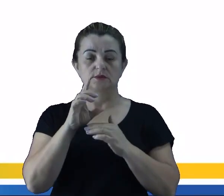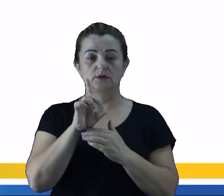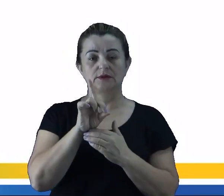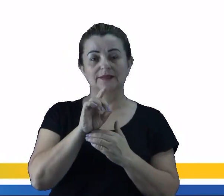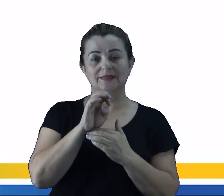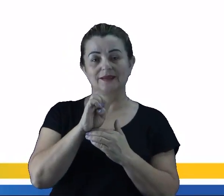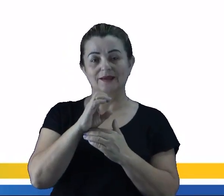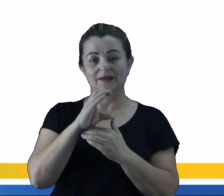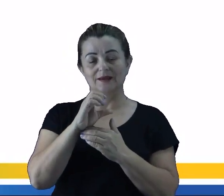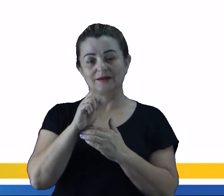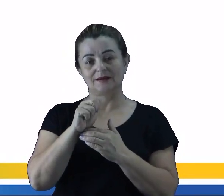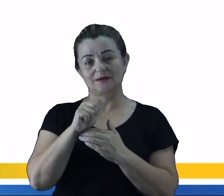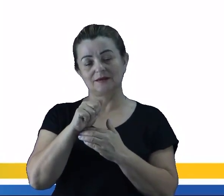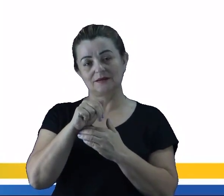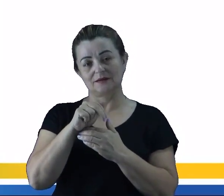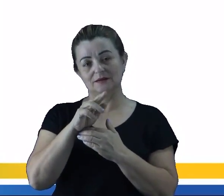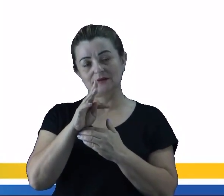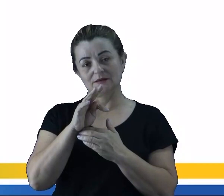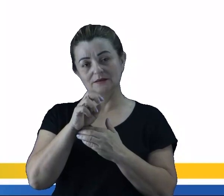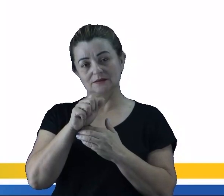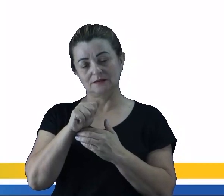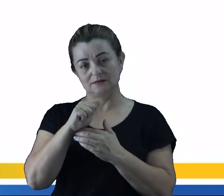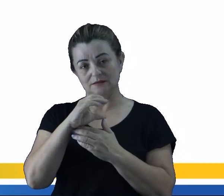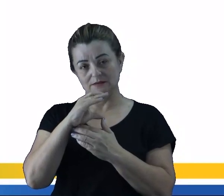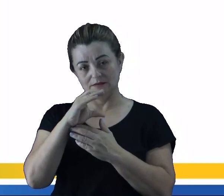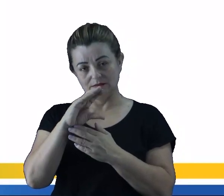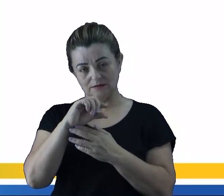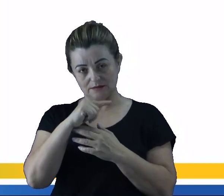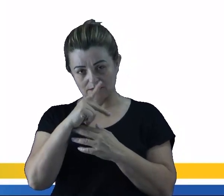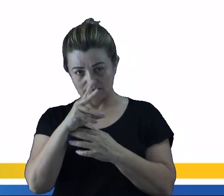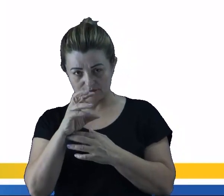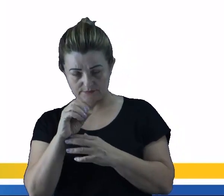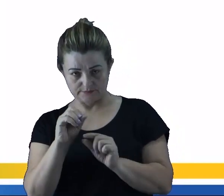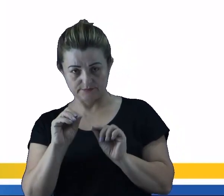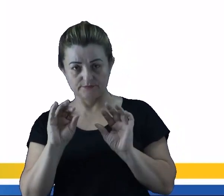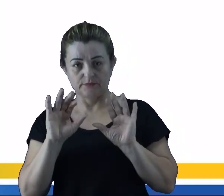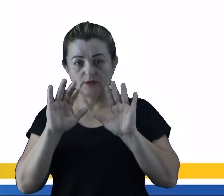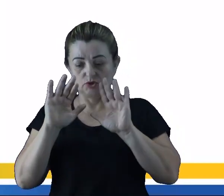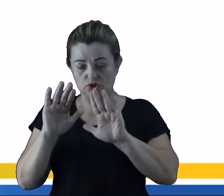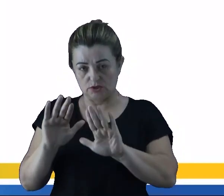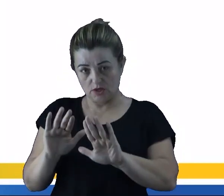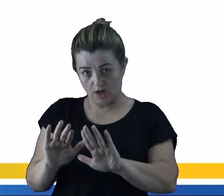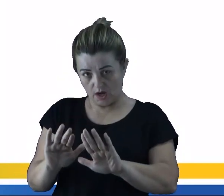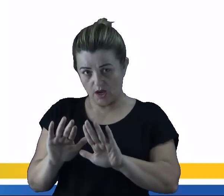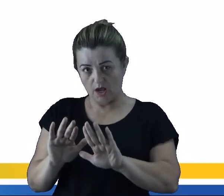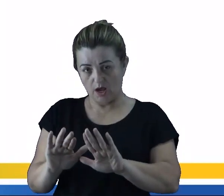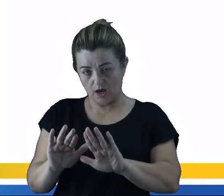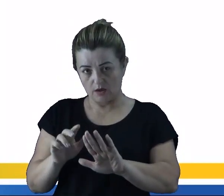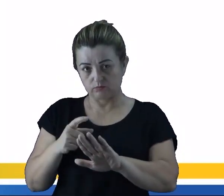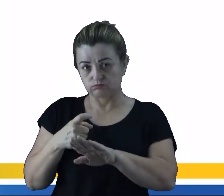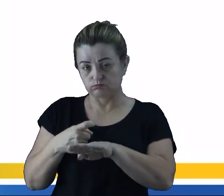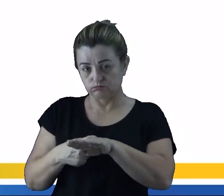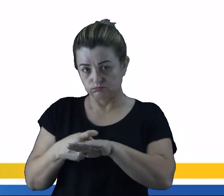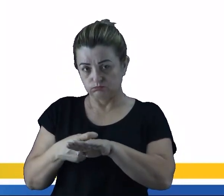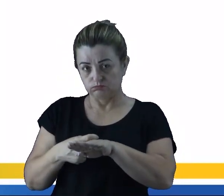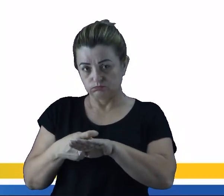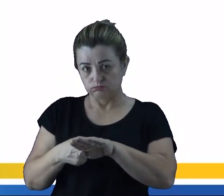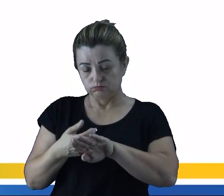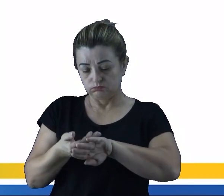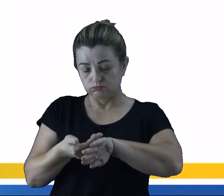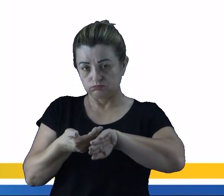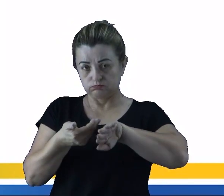e o líquido, a gente vai o que? A gente vai decantar. ele já sedimentou e aí para fazer esse processo de